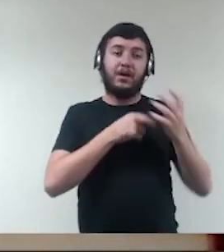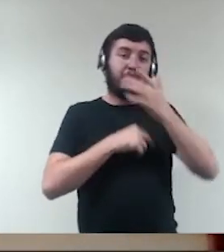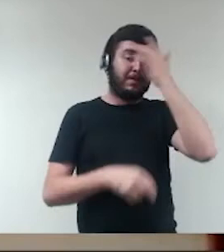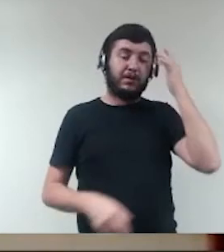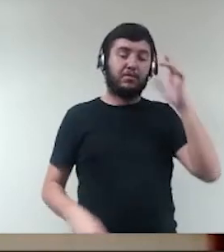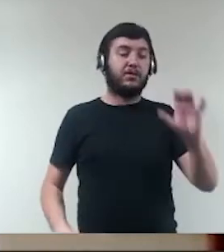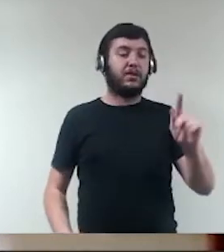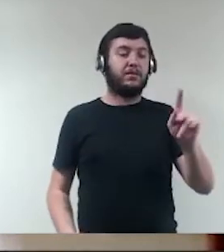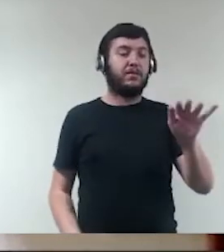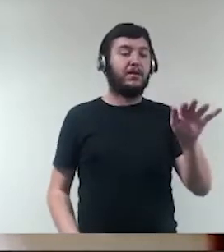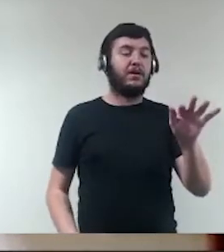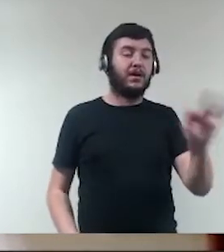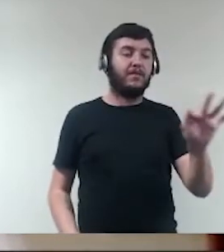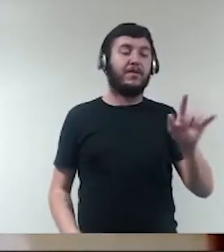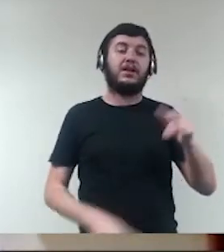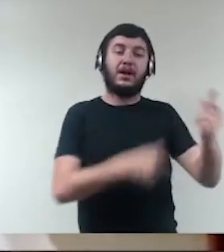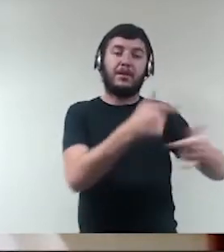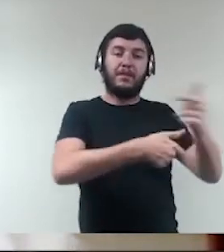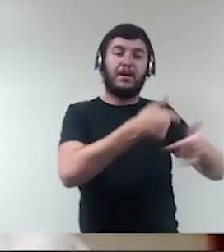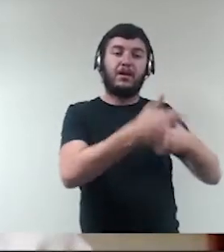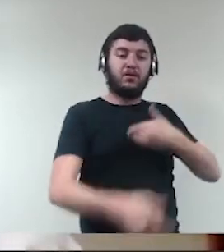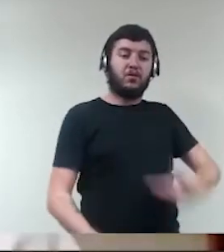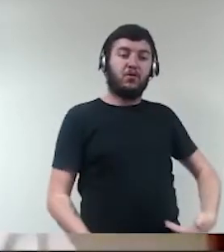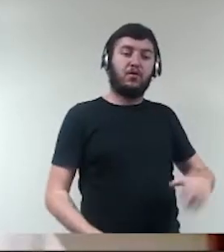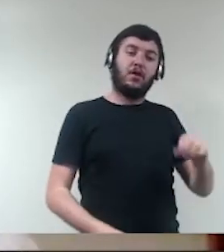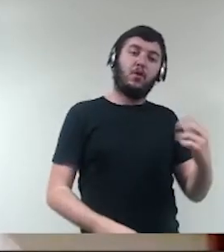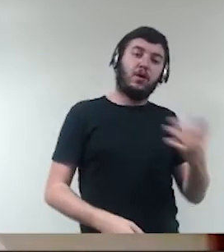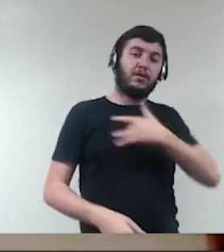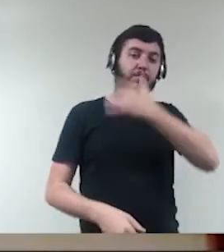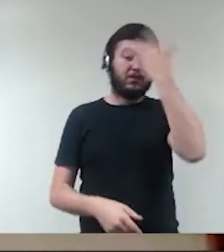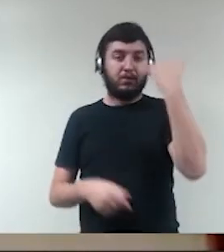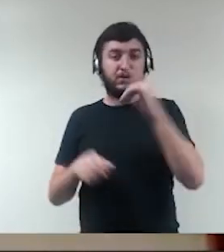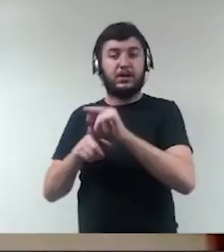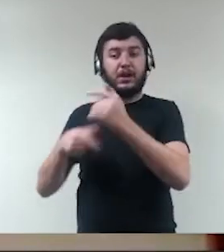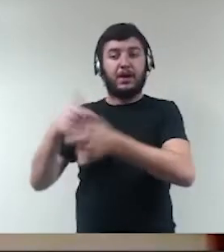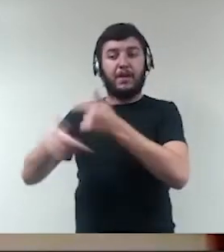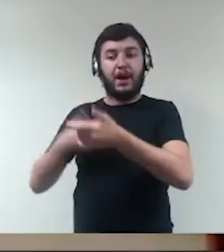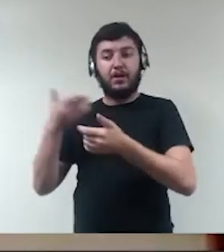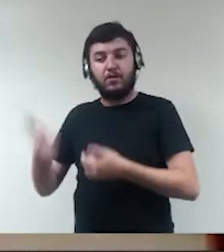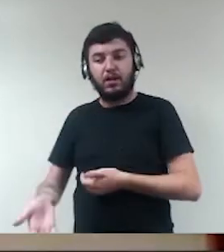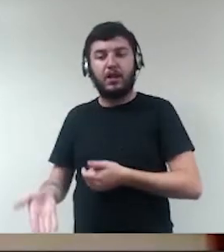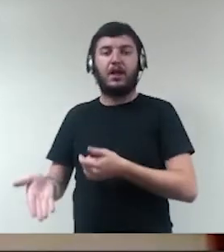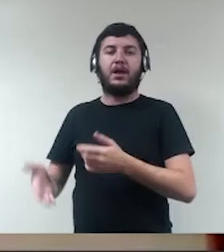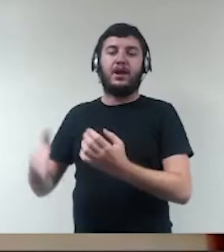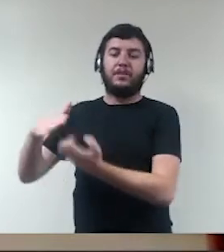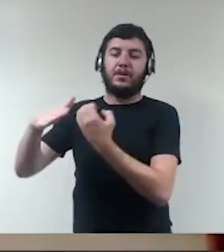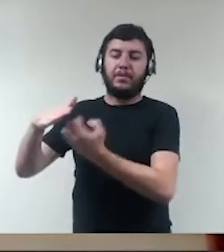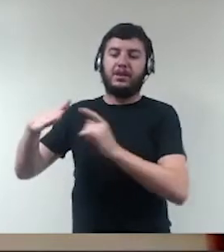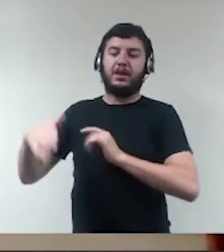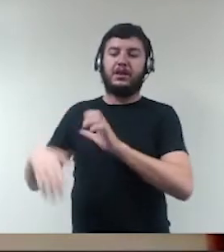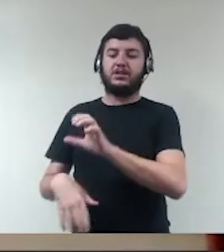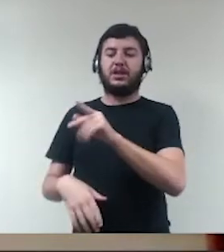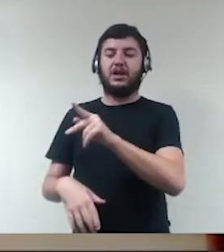públicos ou agentes privados pessoas físicas que representam as pessoas jurídicas tratando